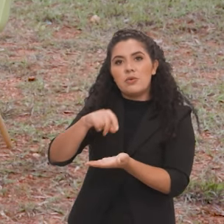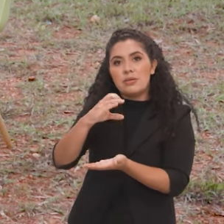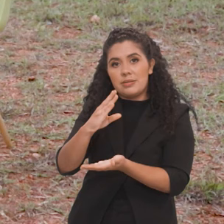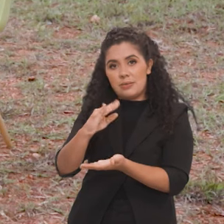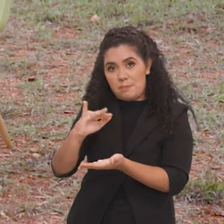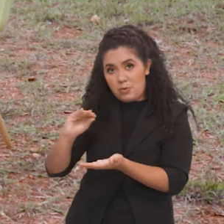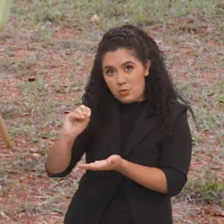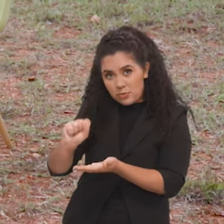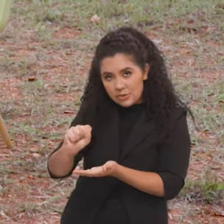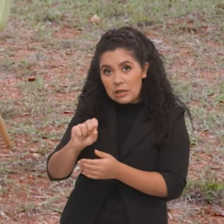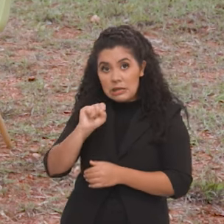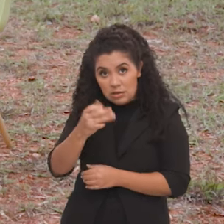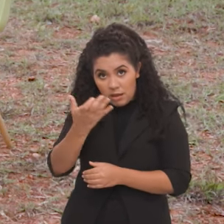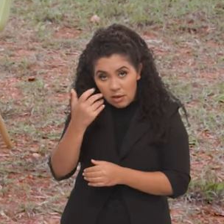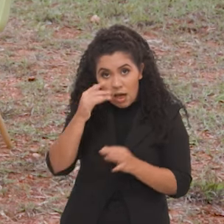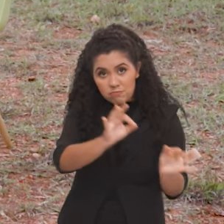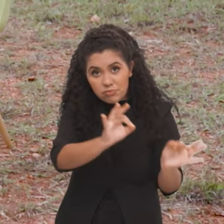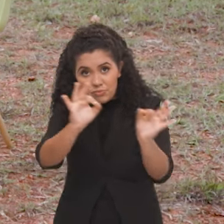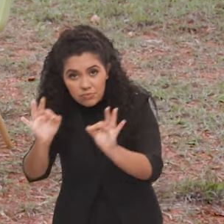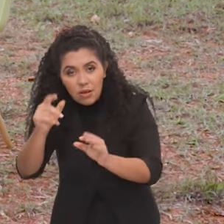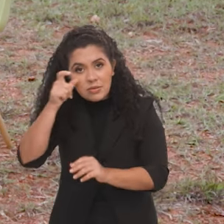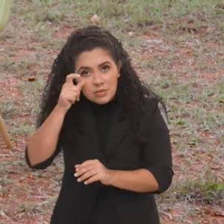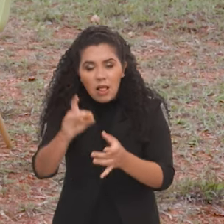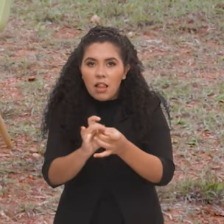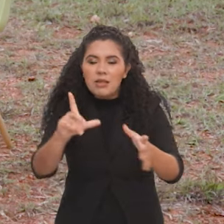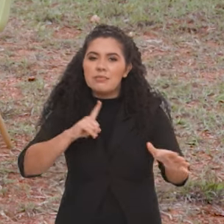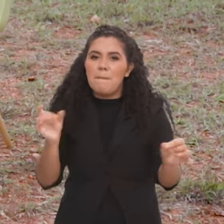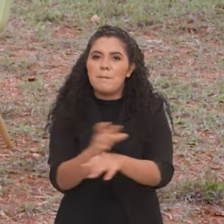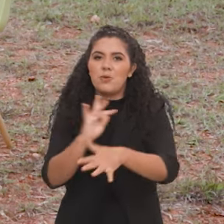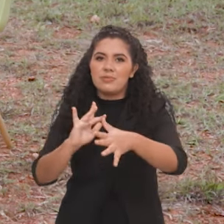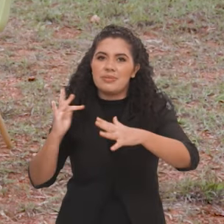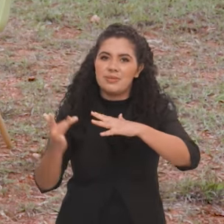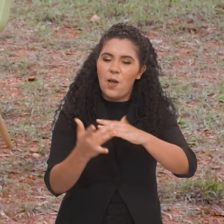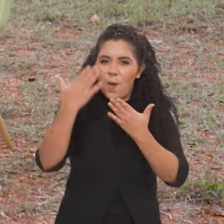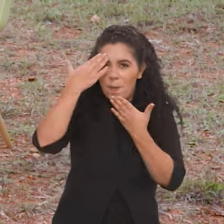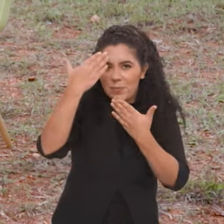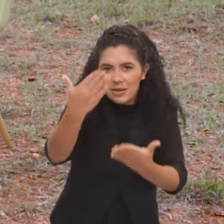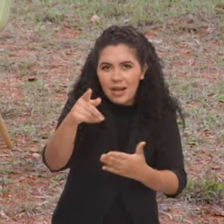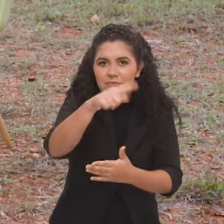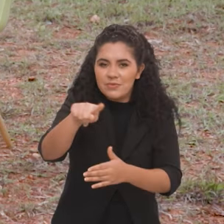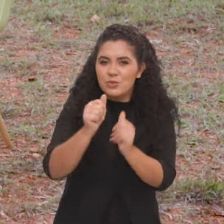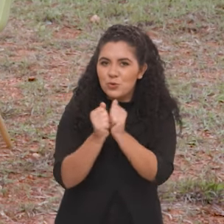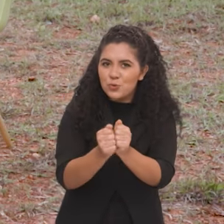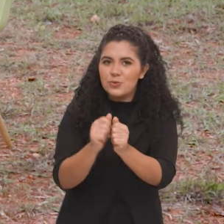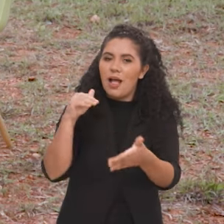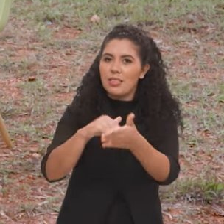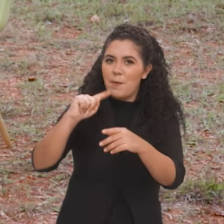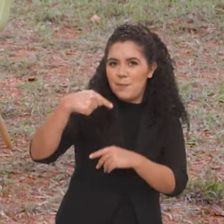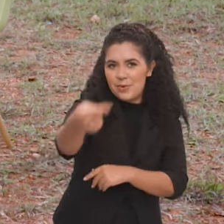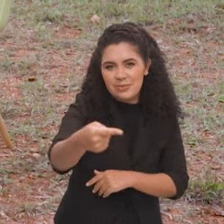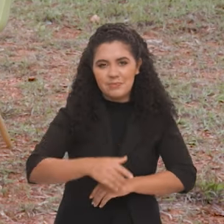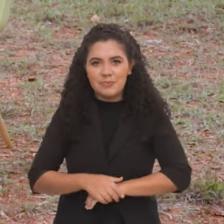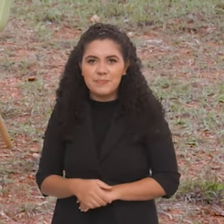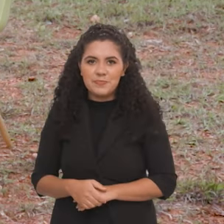Biodiversidade. Se você quiser rever esta ou outras entrevistas, siga as nossas redes sociais. Obrigada pela companhia e até o